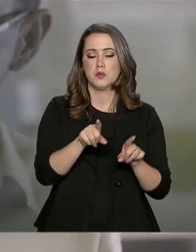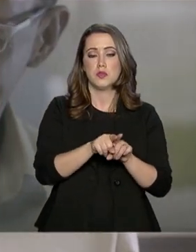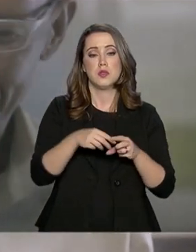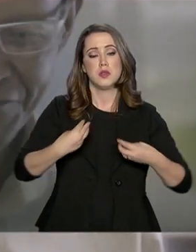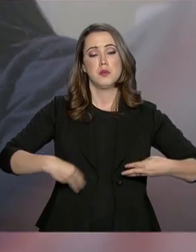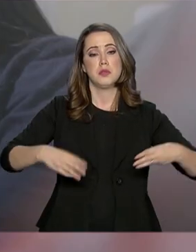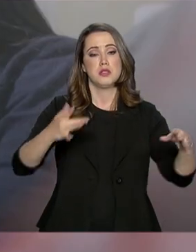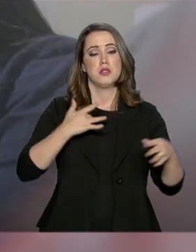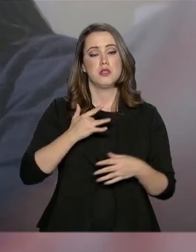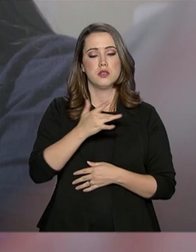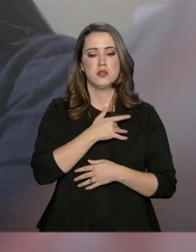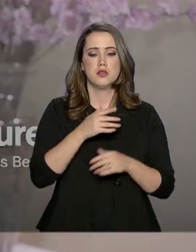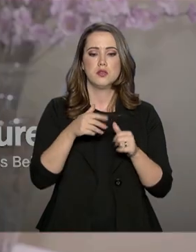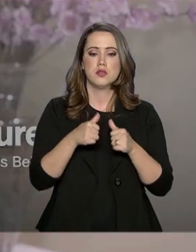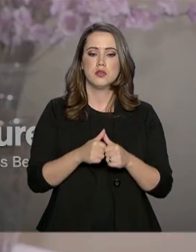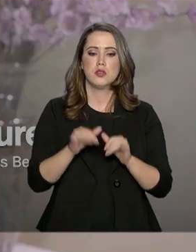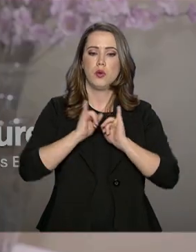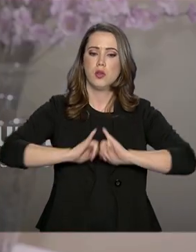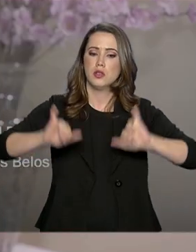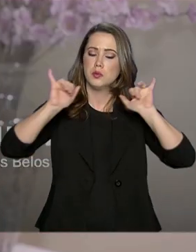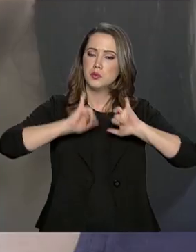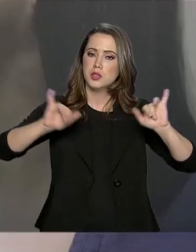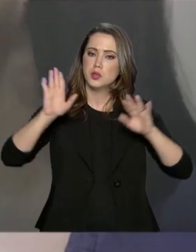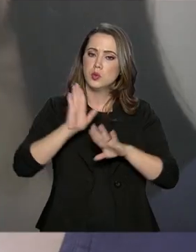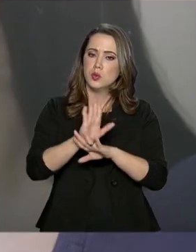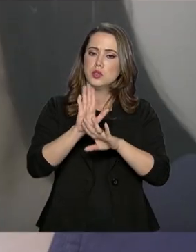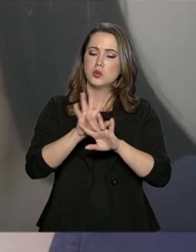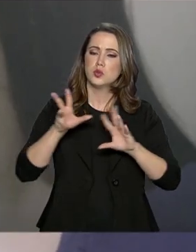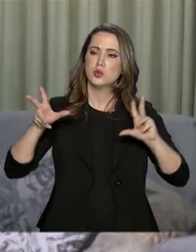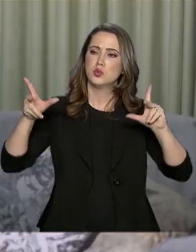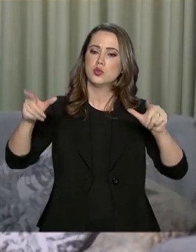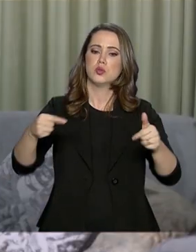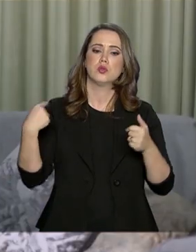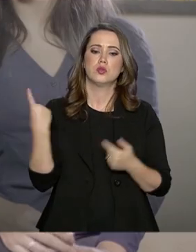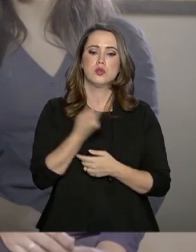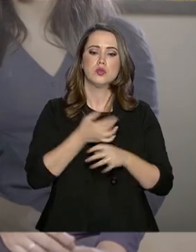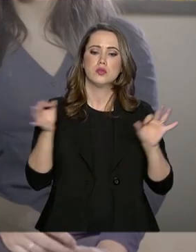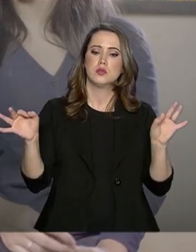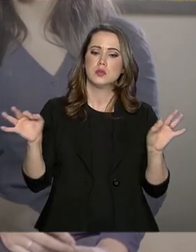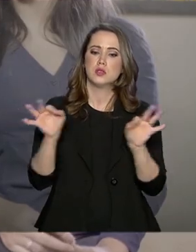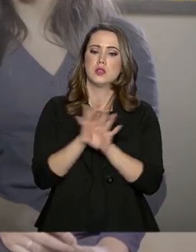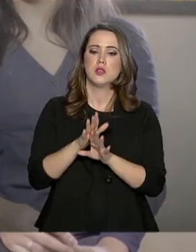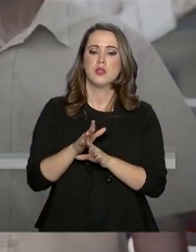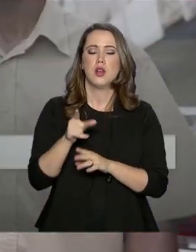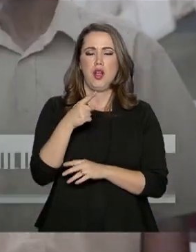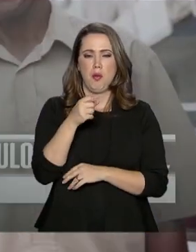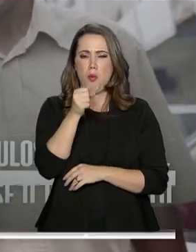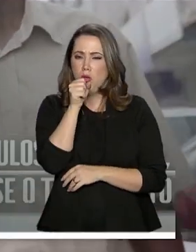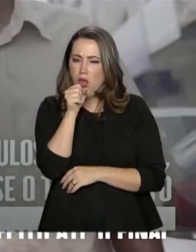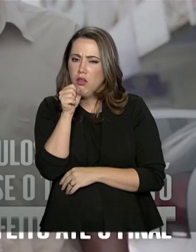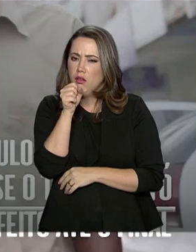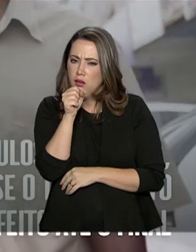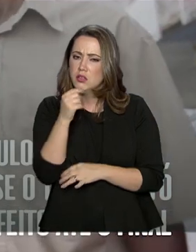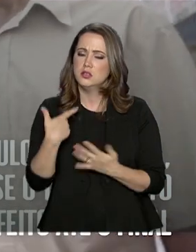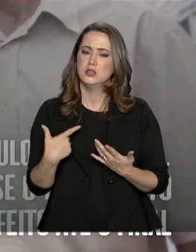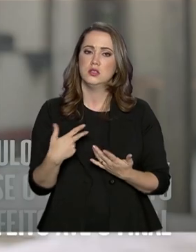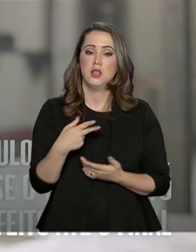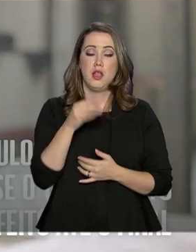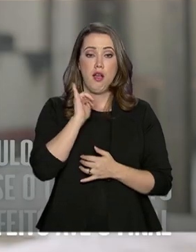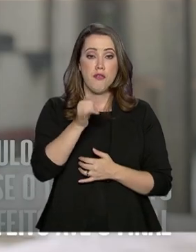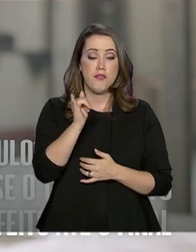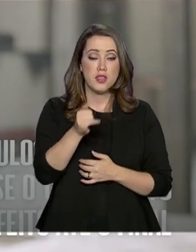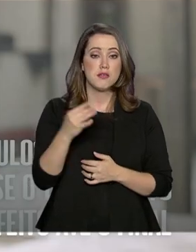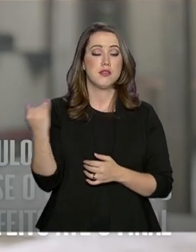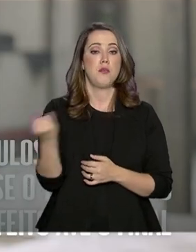o Ministério da Saúde está com a campanha Com o apoio de todos, vamos acabar com a tuberculose, que chama a atenção